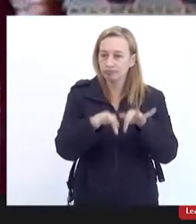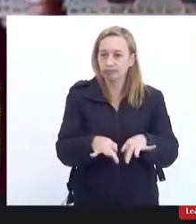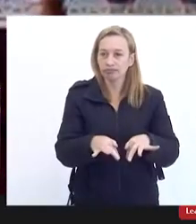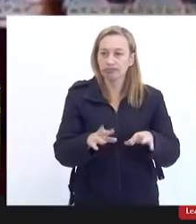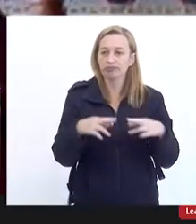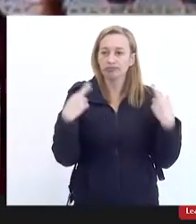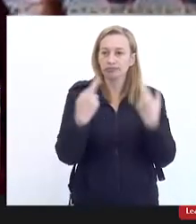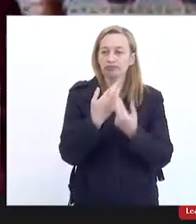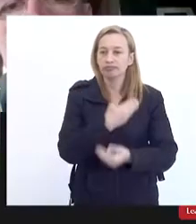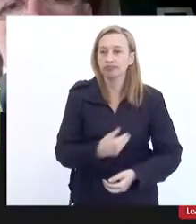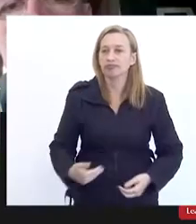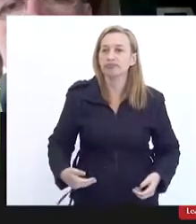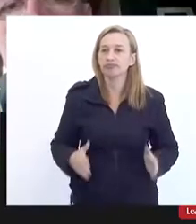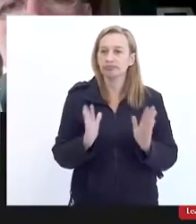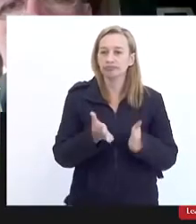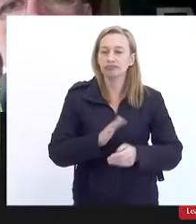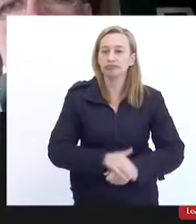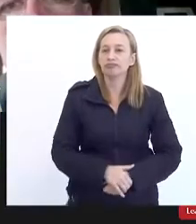audiência pública de hoje